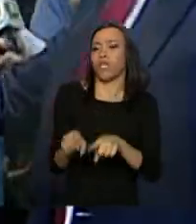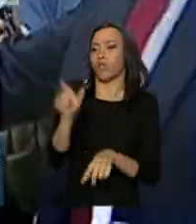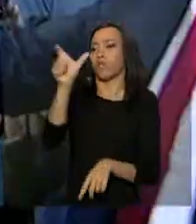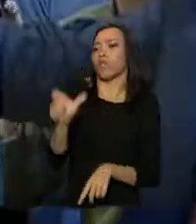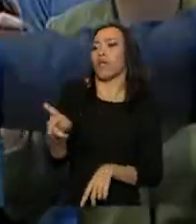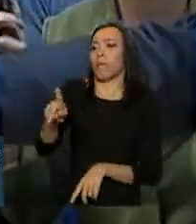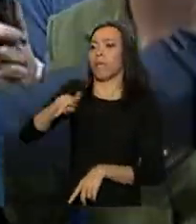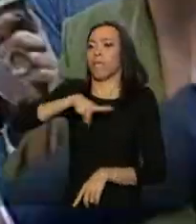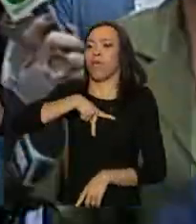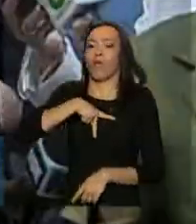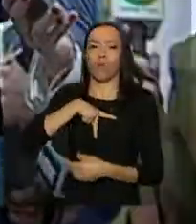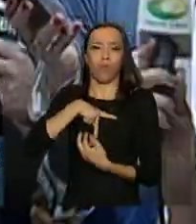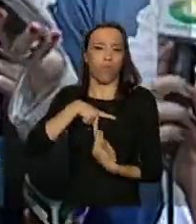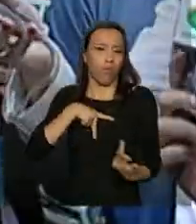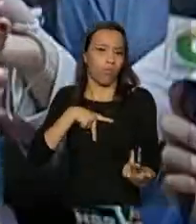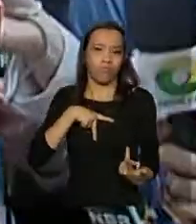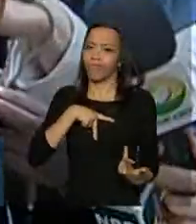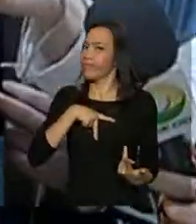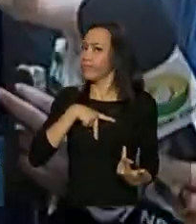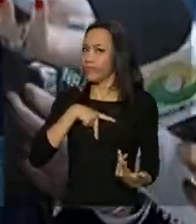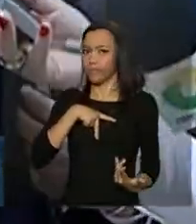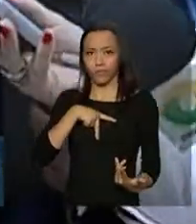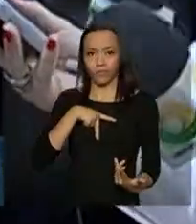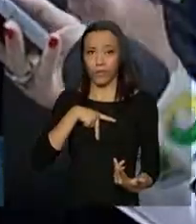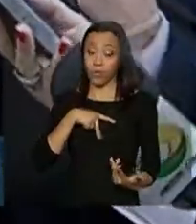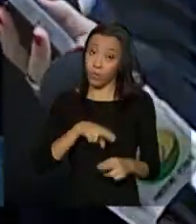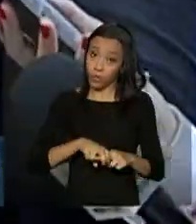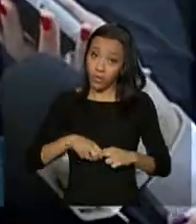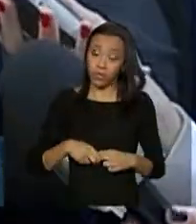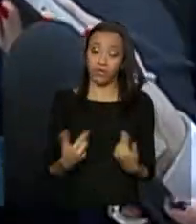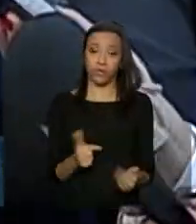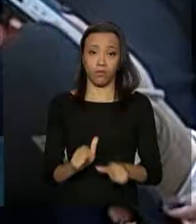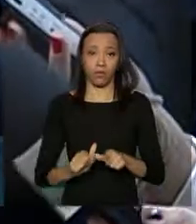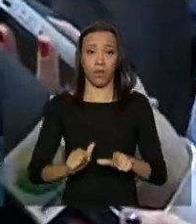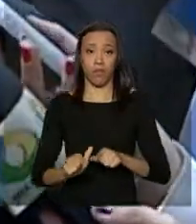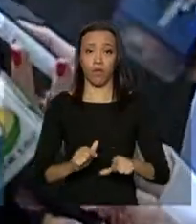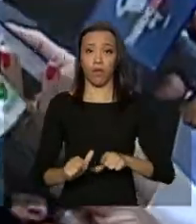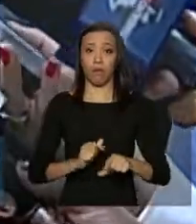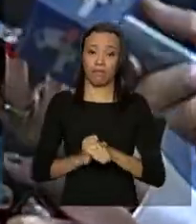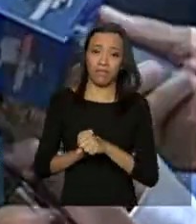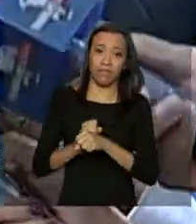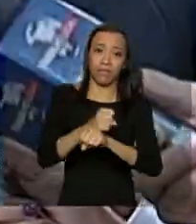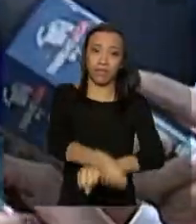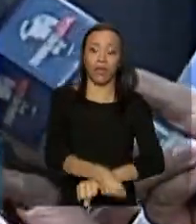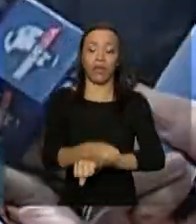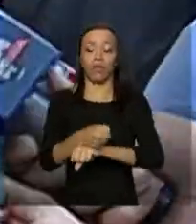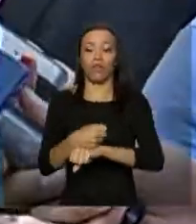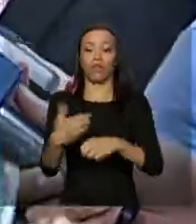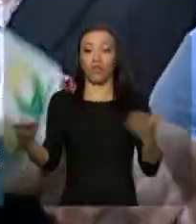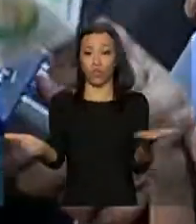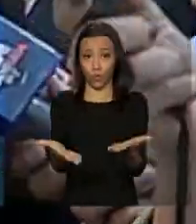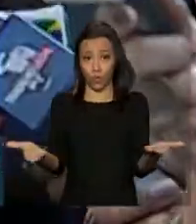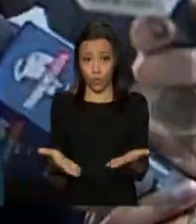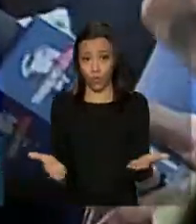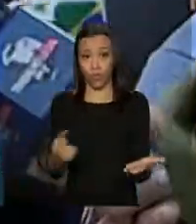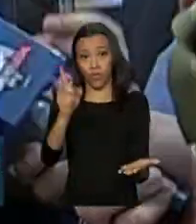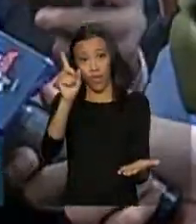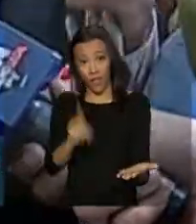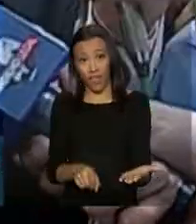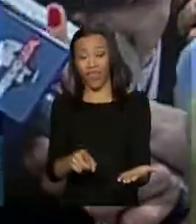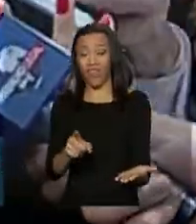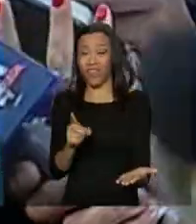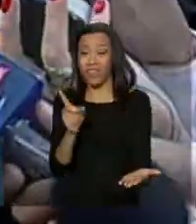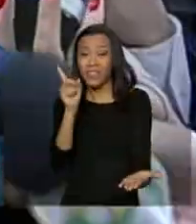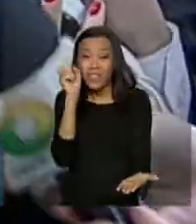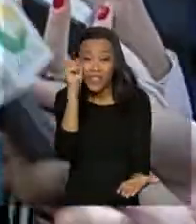de outra pessoa. Por isso, talvez o trabalho escravo contemporâneo seja ainda mais alvitante à dignidade